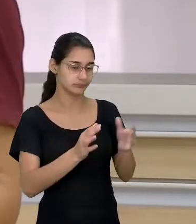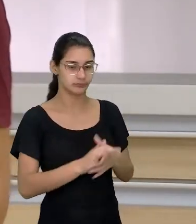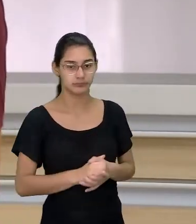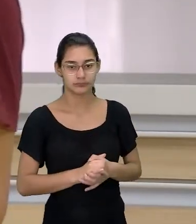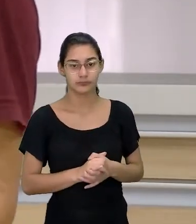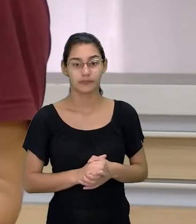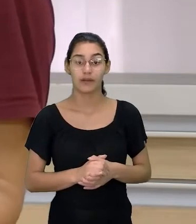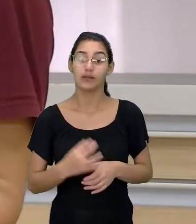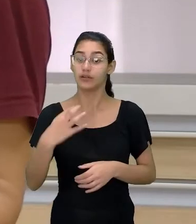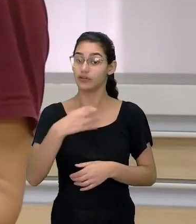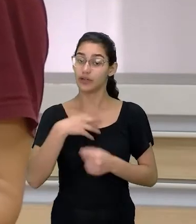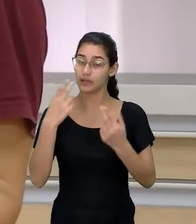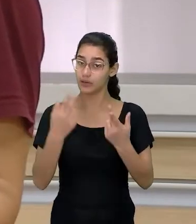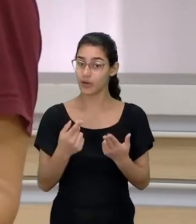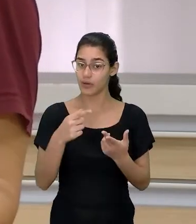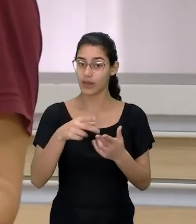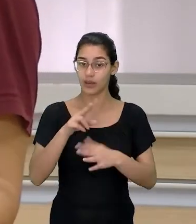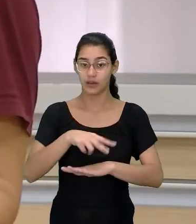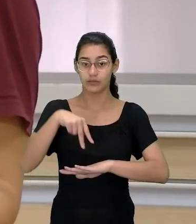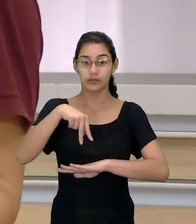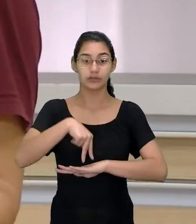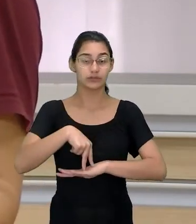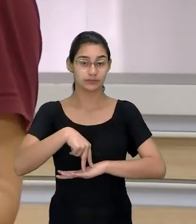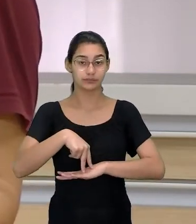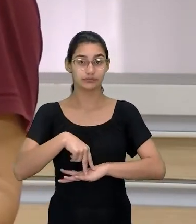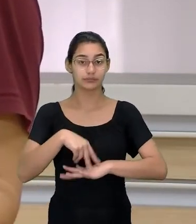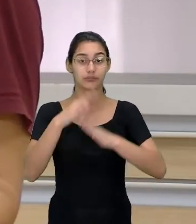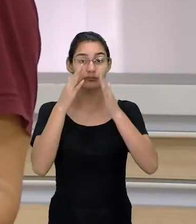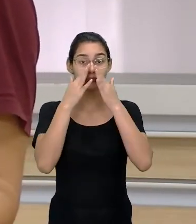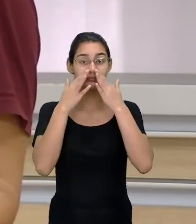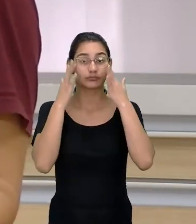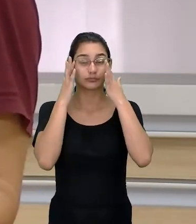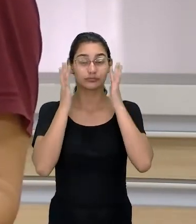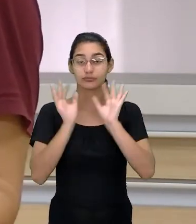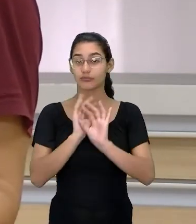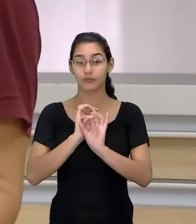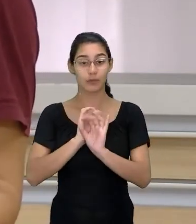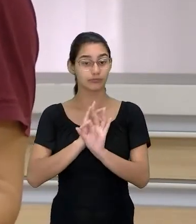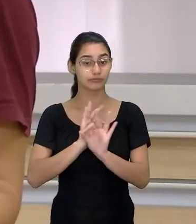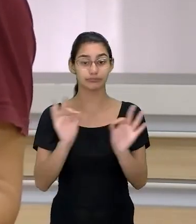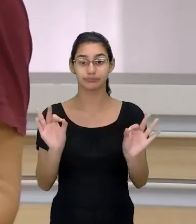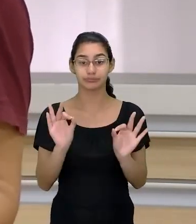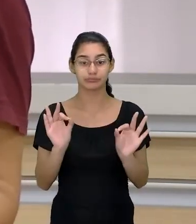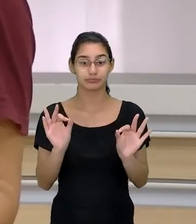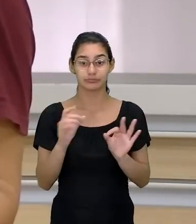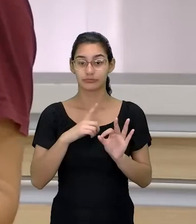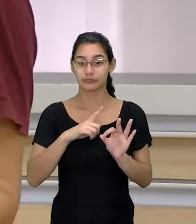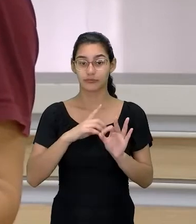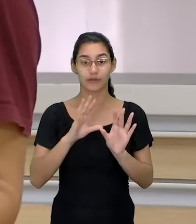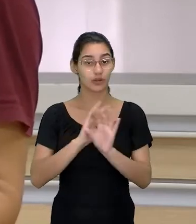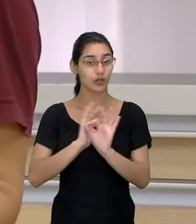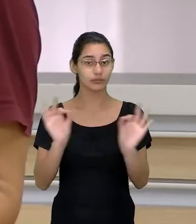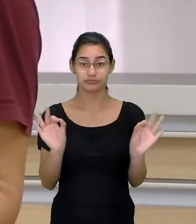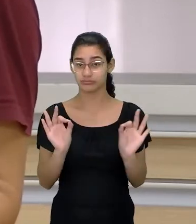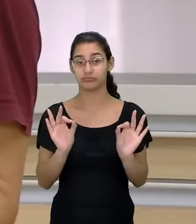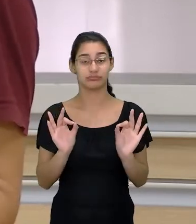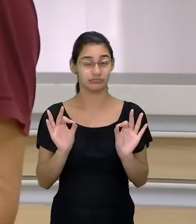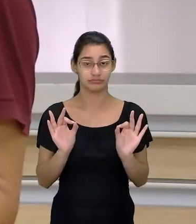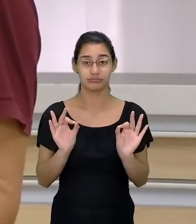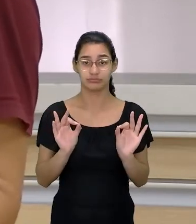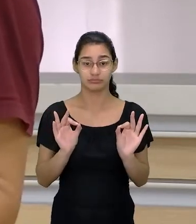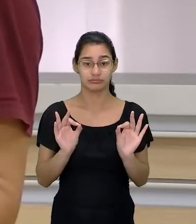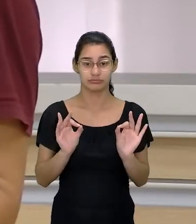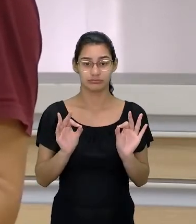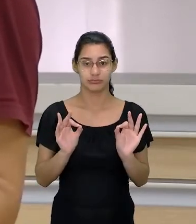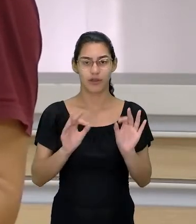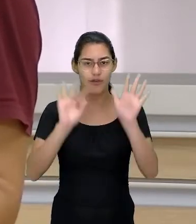E aí na mesma hora ela levanta. As lágrimas parecem que nunca existiram. O catarro, o menino secou assim no vento. E ela